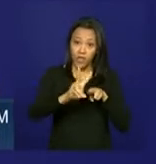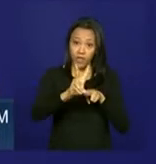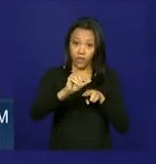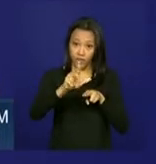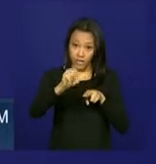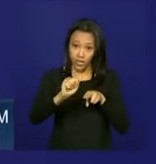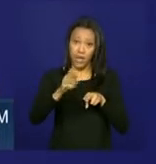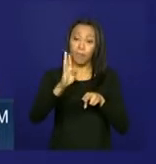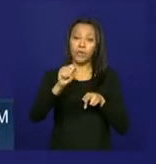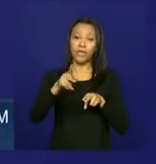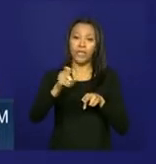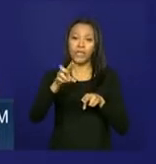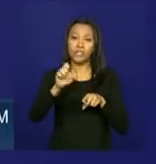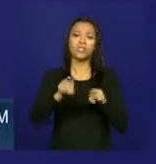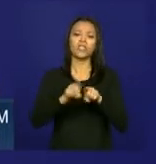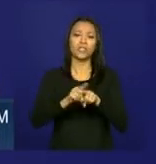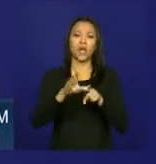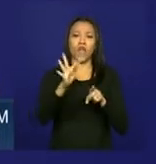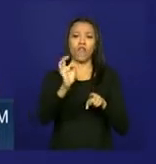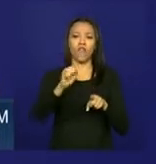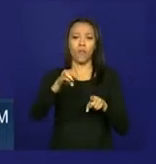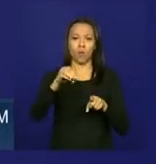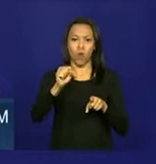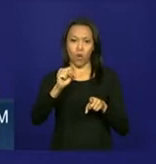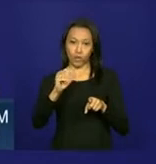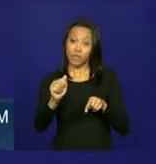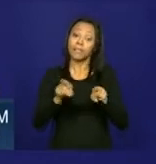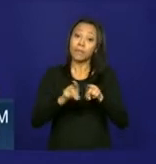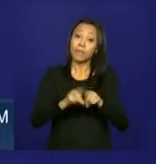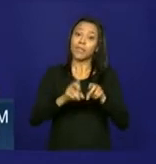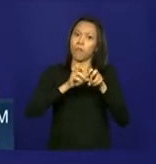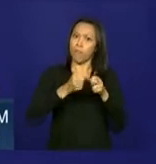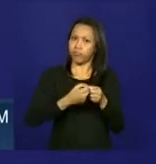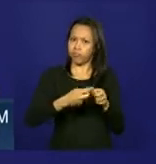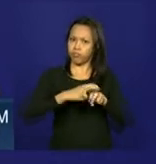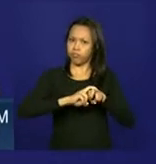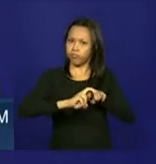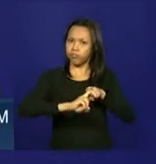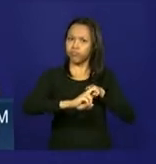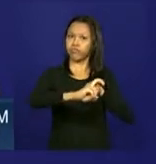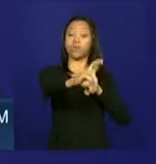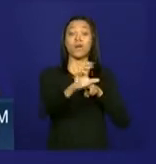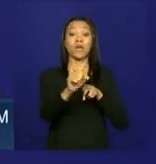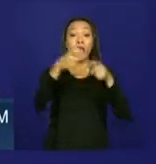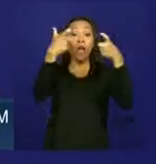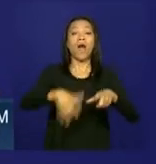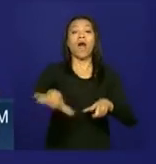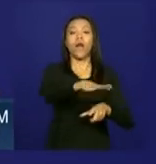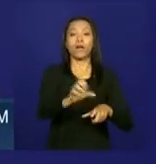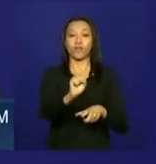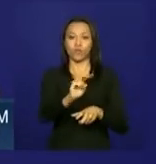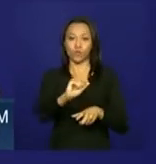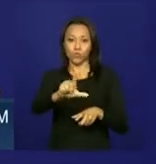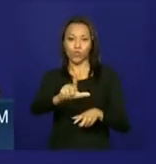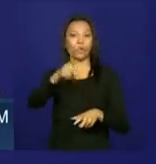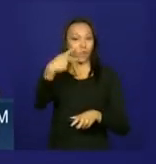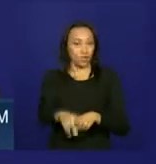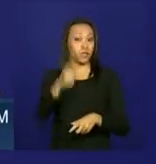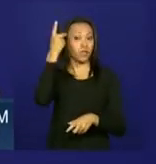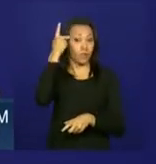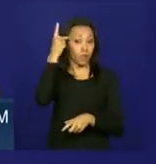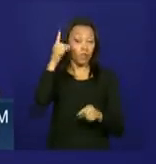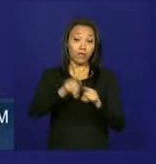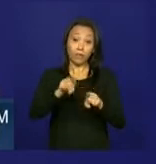e Vila Formosa, também a expansão do metrô para a zona sul aqui da capital paulista e também a